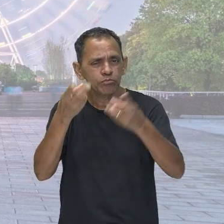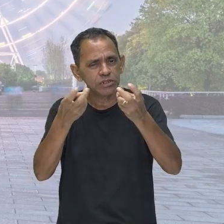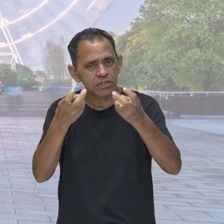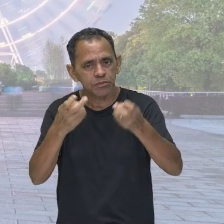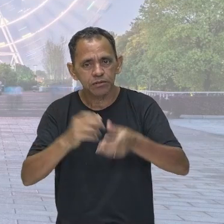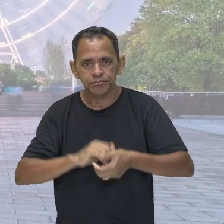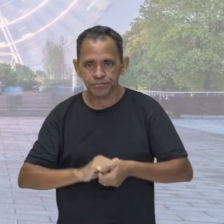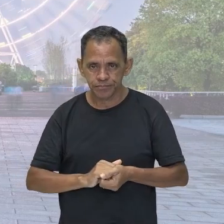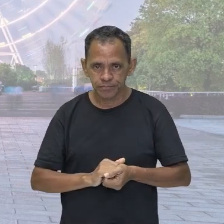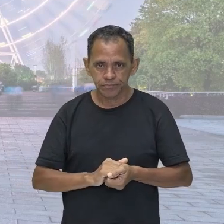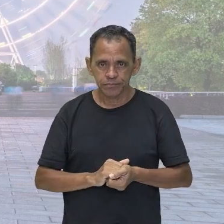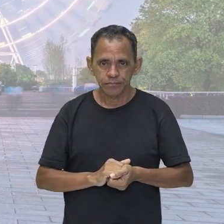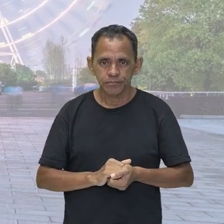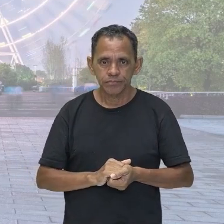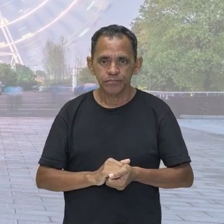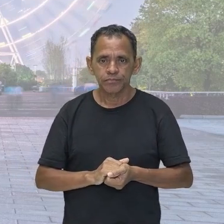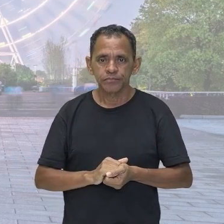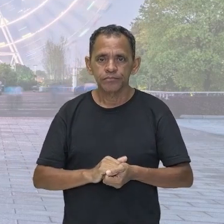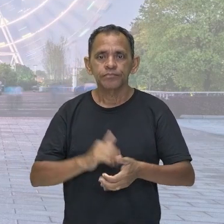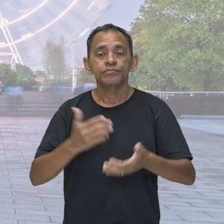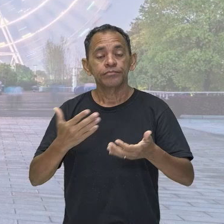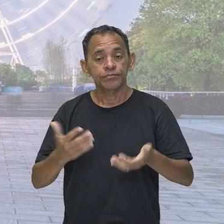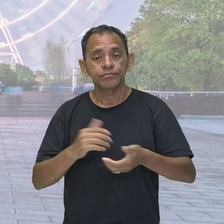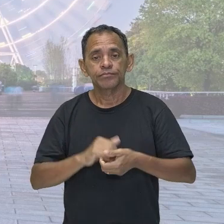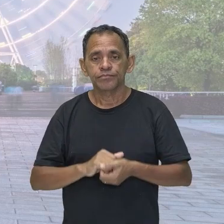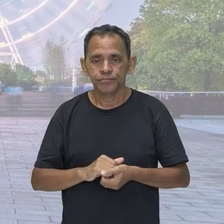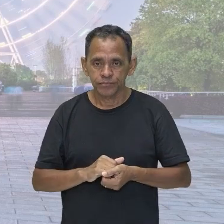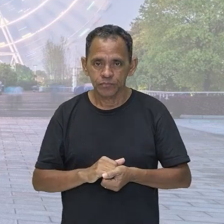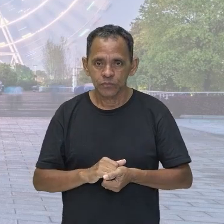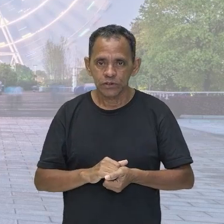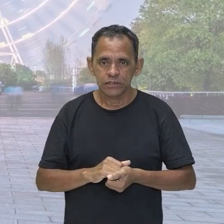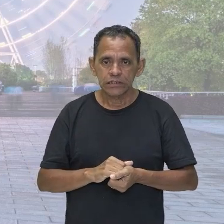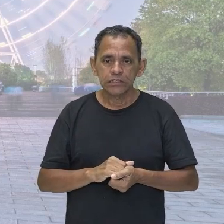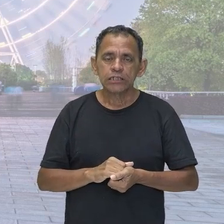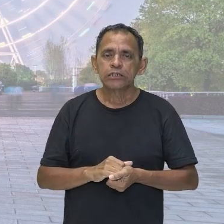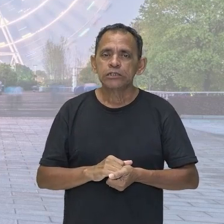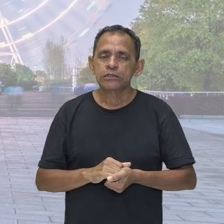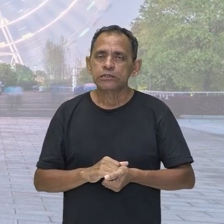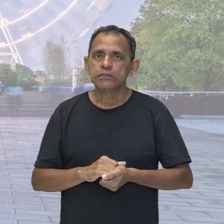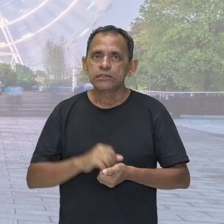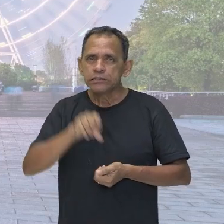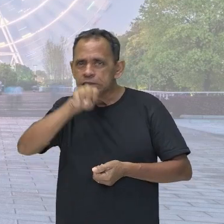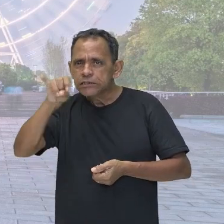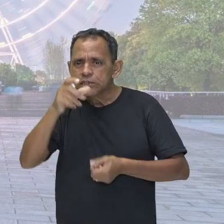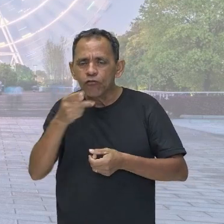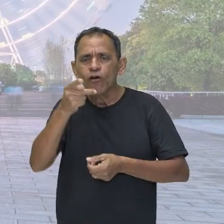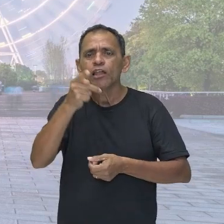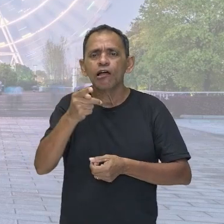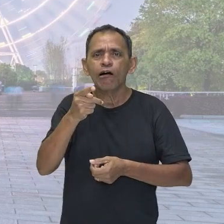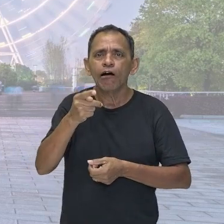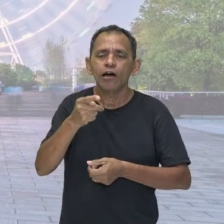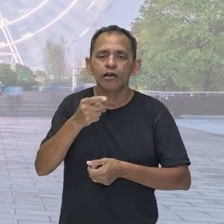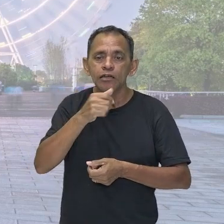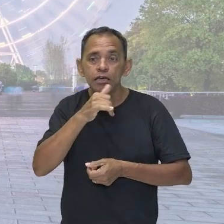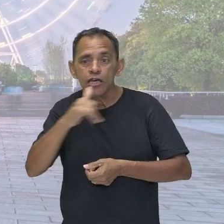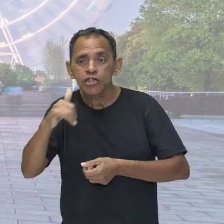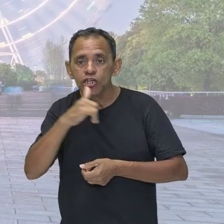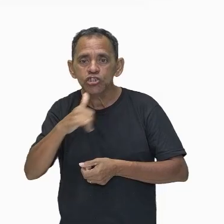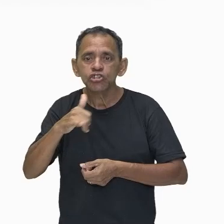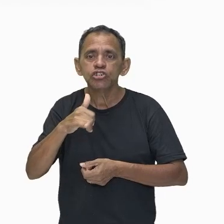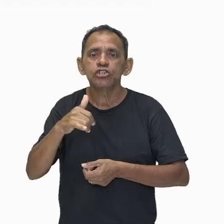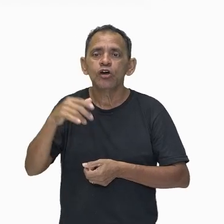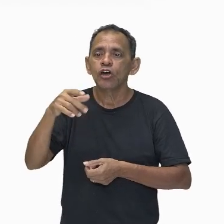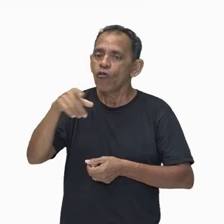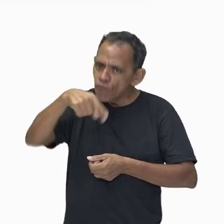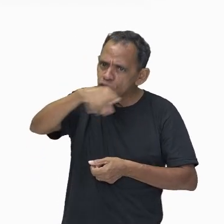aqui, a brincadeira aqui, é eu te falar a energia e tu pensar em algum sistema que lembre esse tipo de energia, tá? Vamos começar